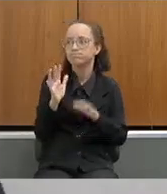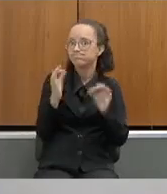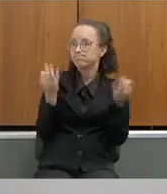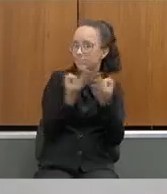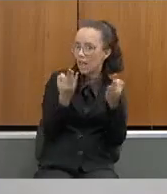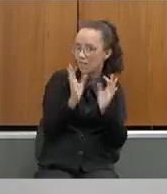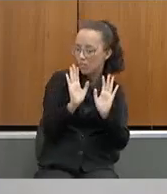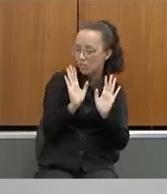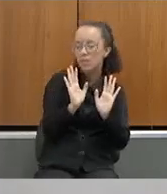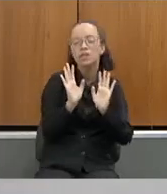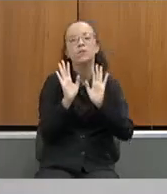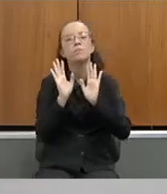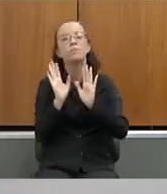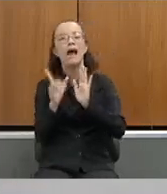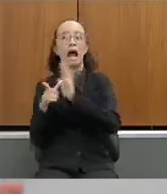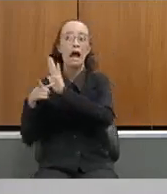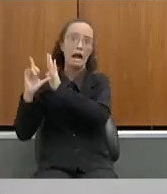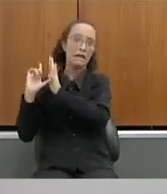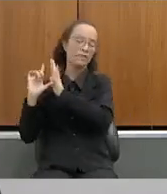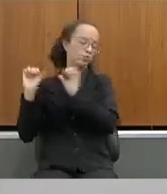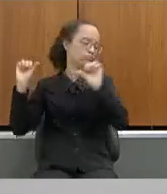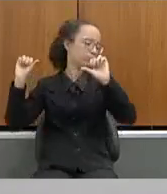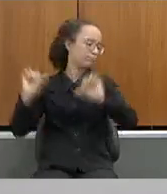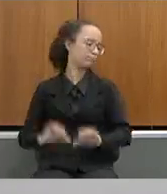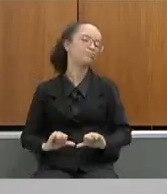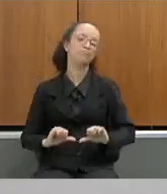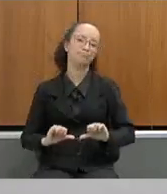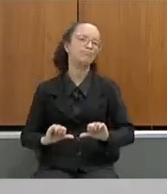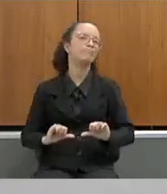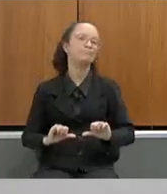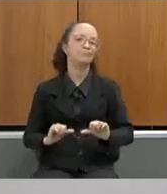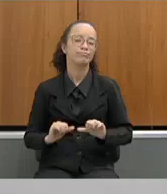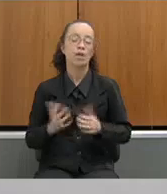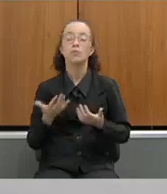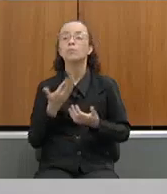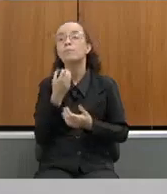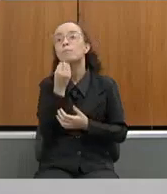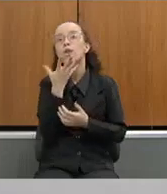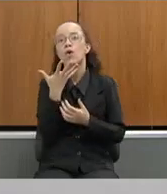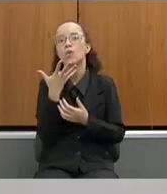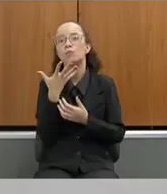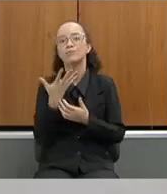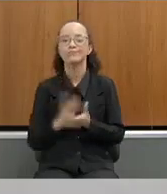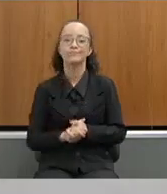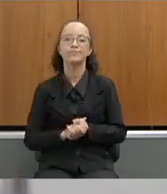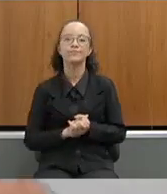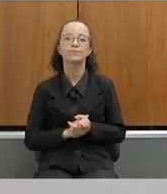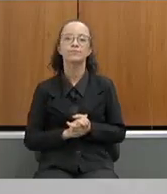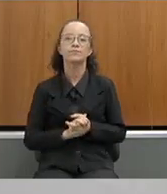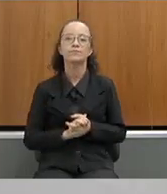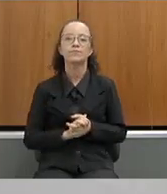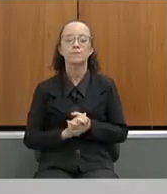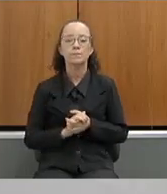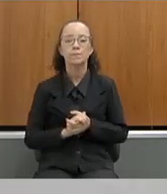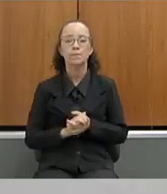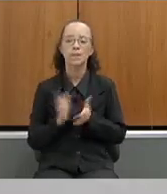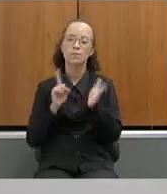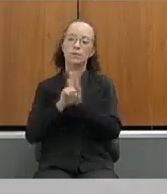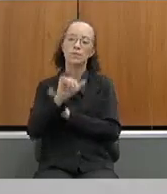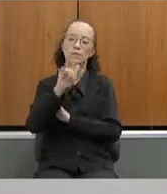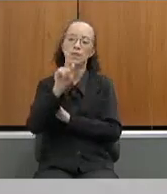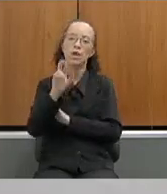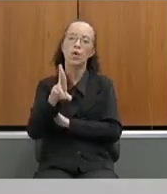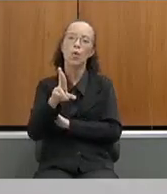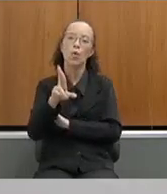mas comparando com o que estava antes, gente, é muito bom. E aqui, Igor, essa pergunta que eu te